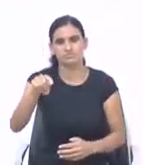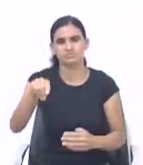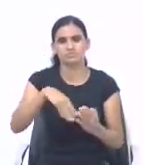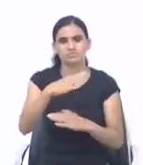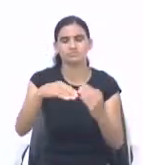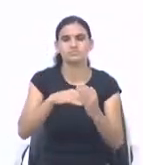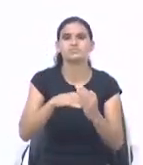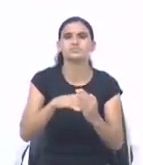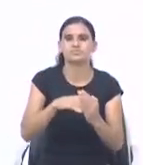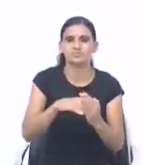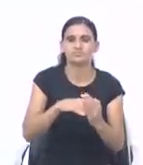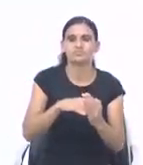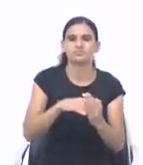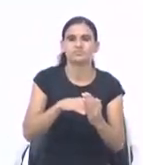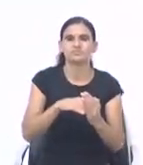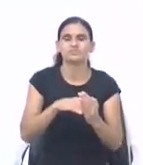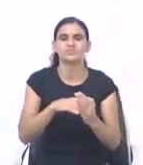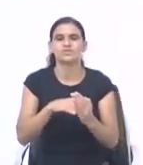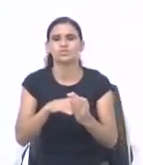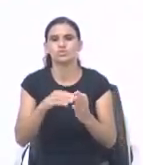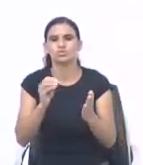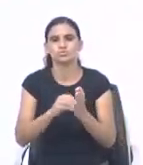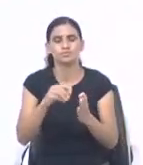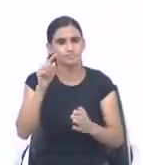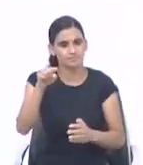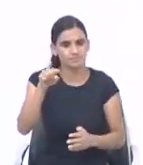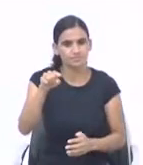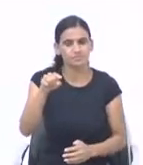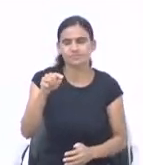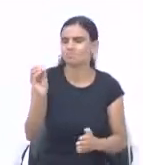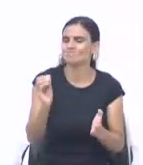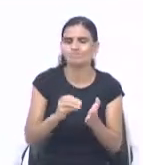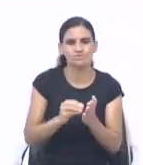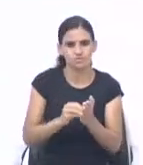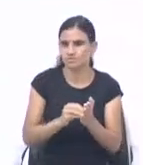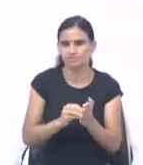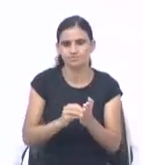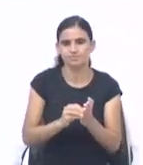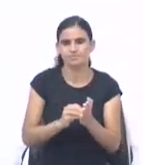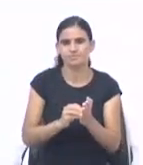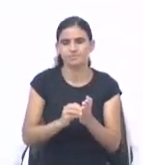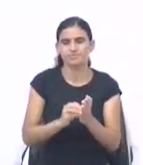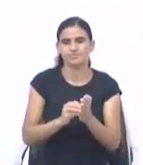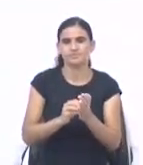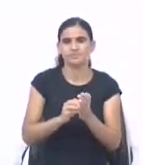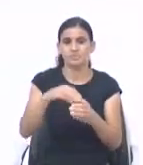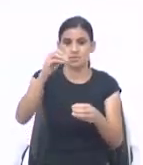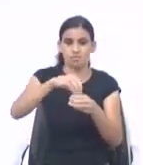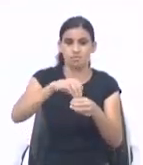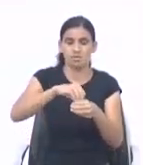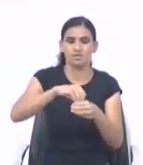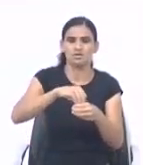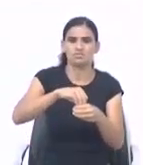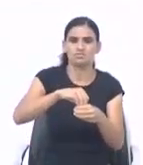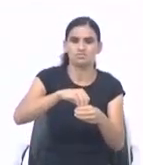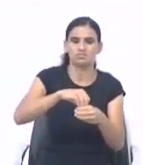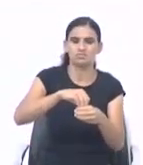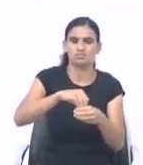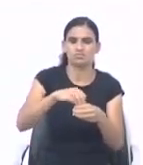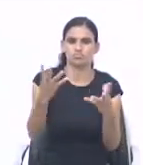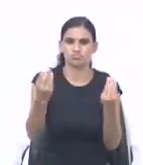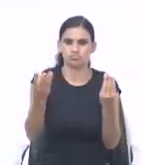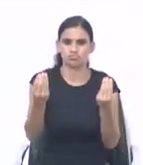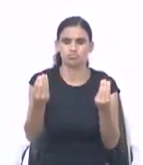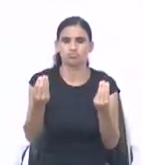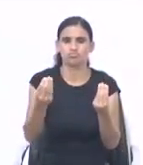suficiência. Então aqui, a oferta, ela tem poder de abundar. Deus, em graça, nós